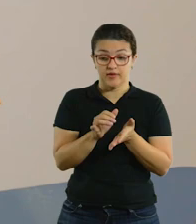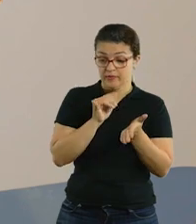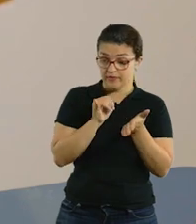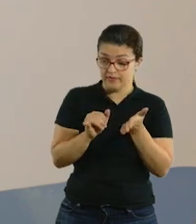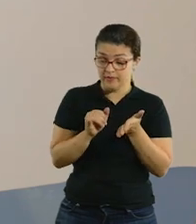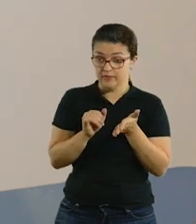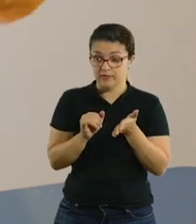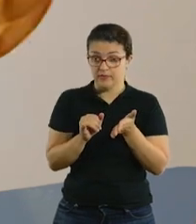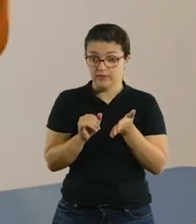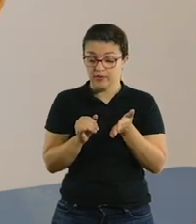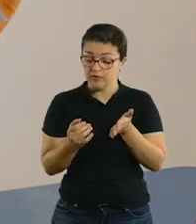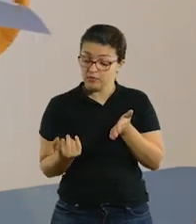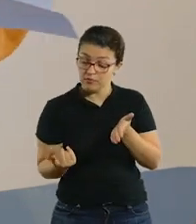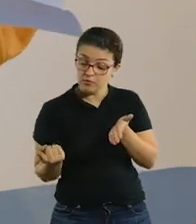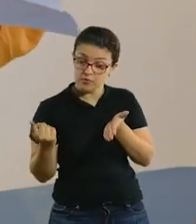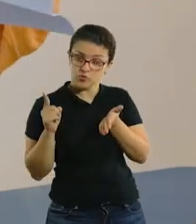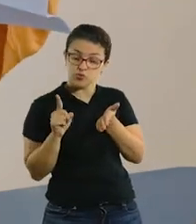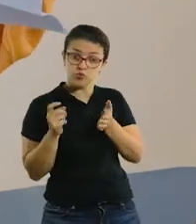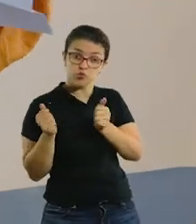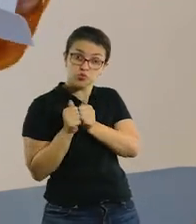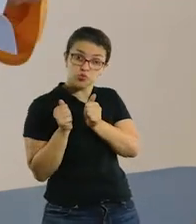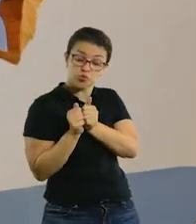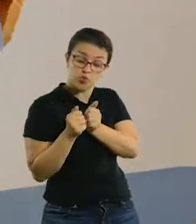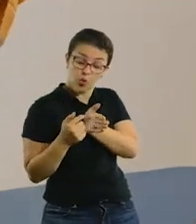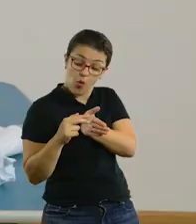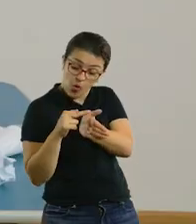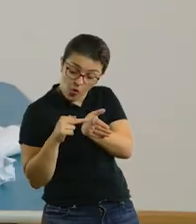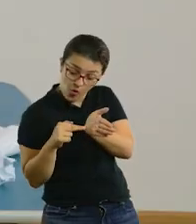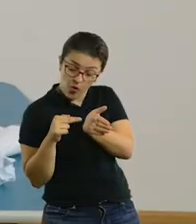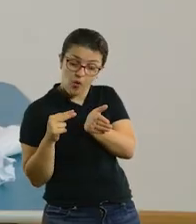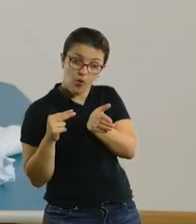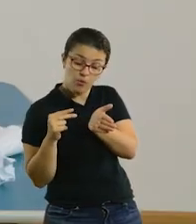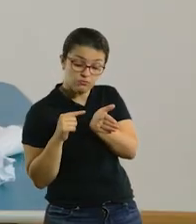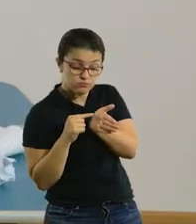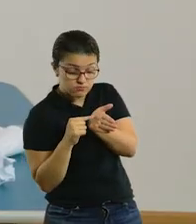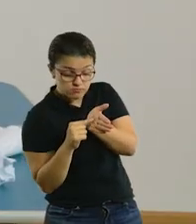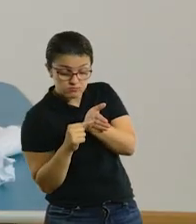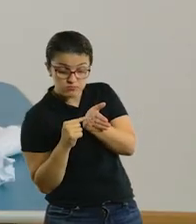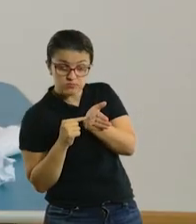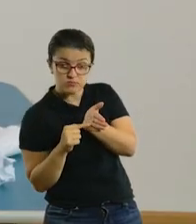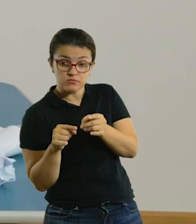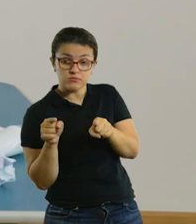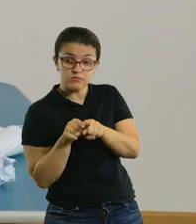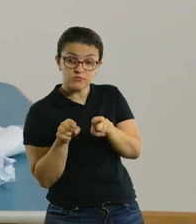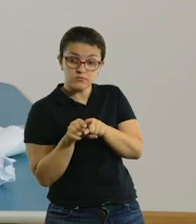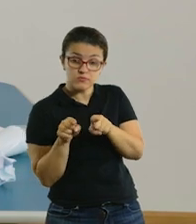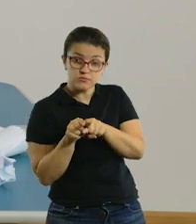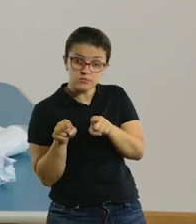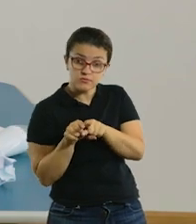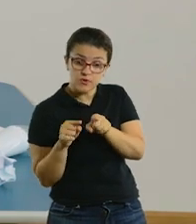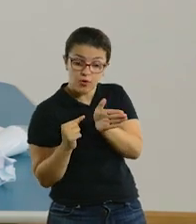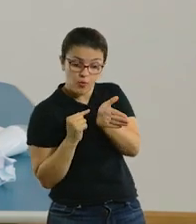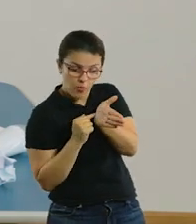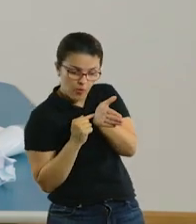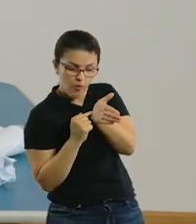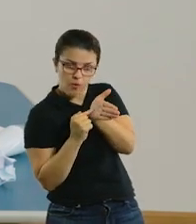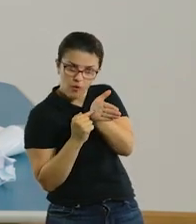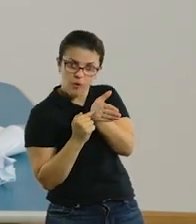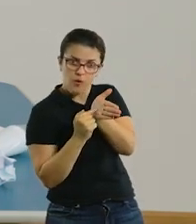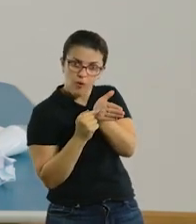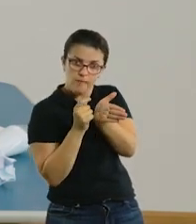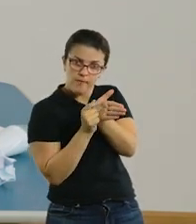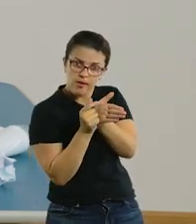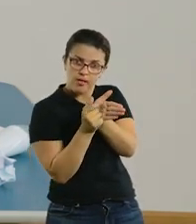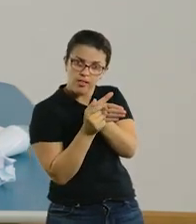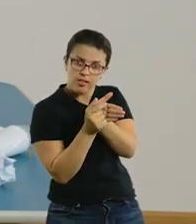e depois você vai ler o texto com a criança. Mostre o texto para ela. Se você puder também, vai apontando